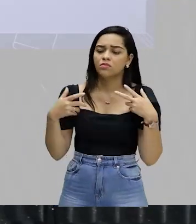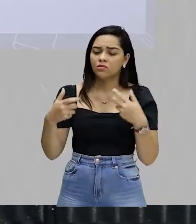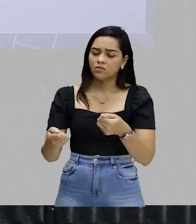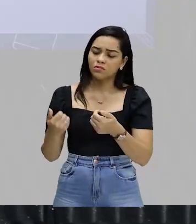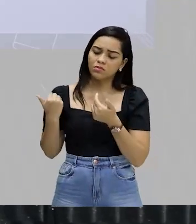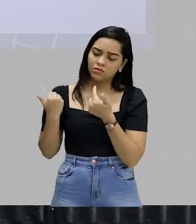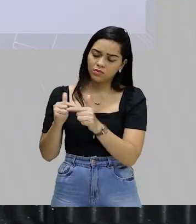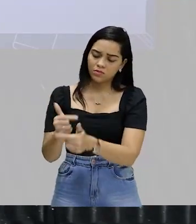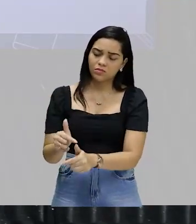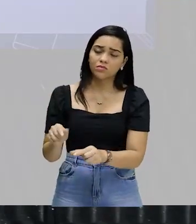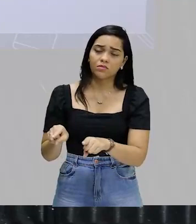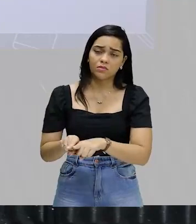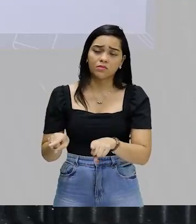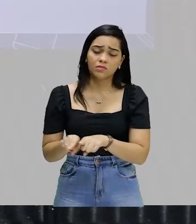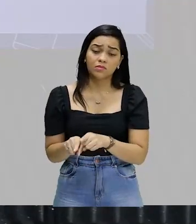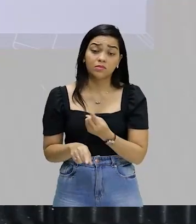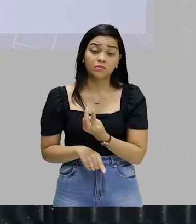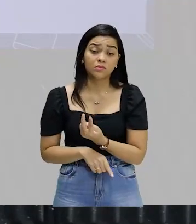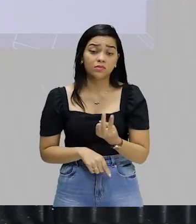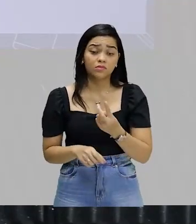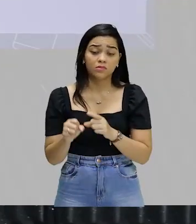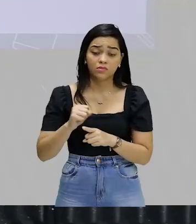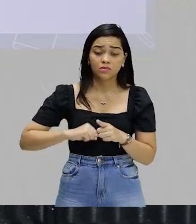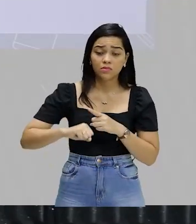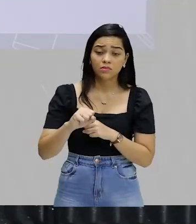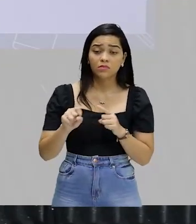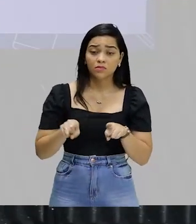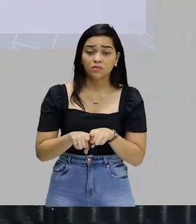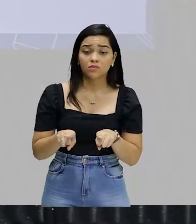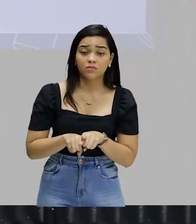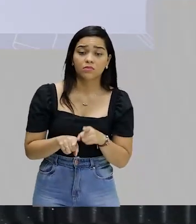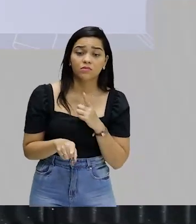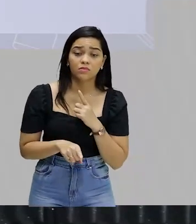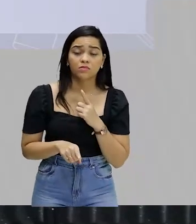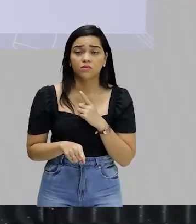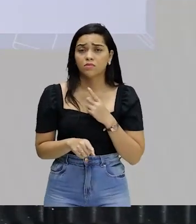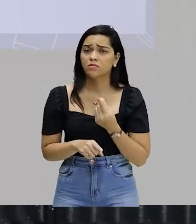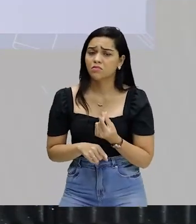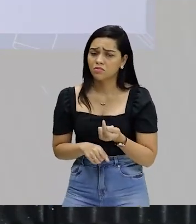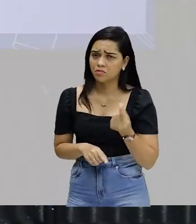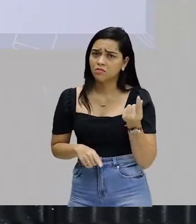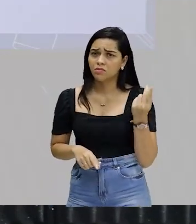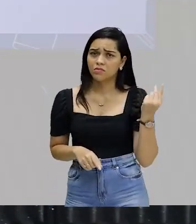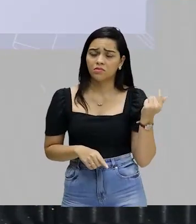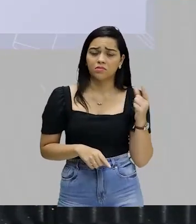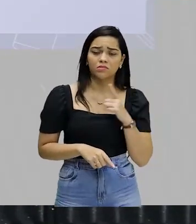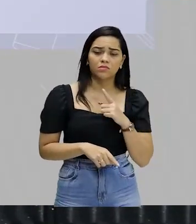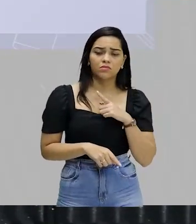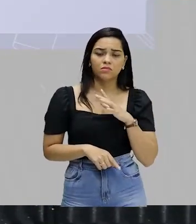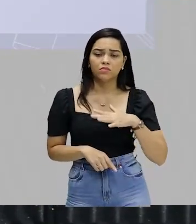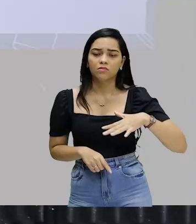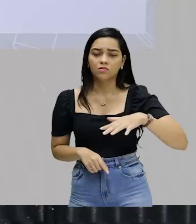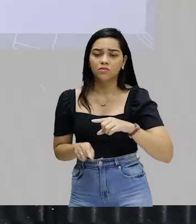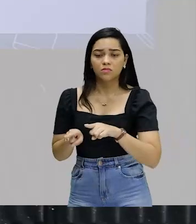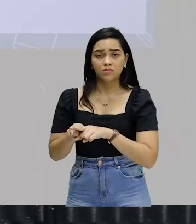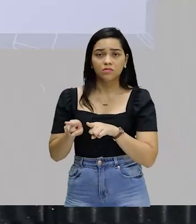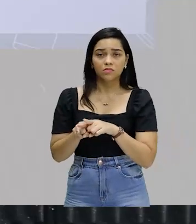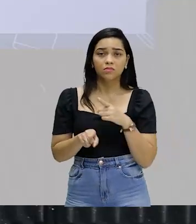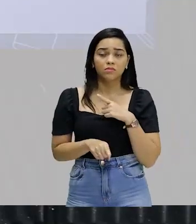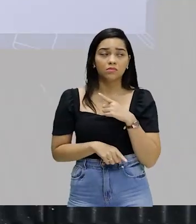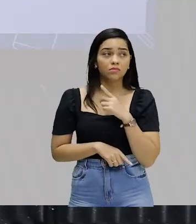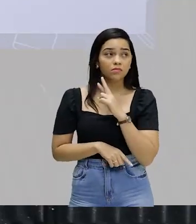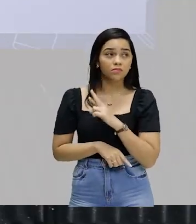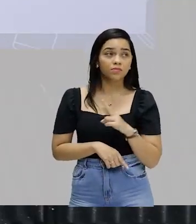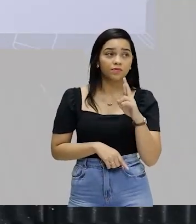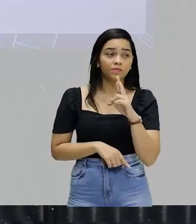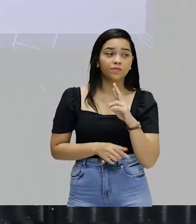tradição da formação histórica das duas sociedades que rivalizam há muito tempo por conta do território e das questões religiosas.